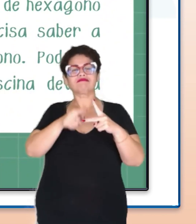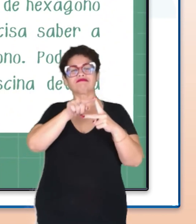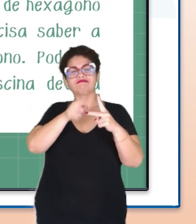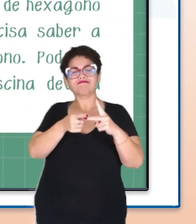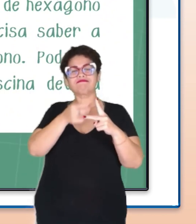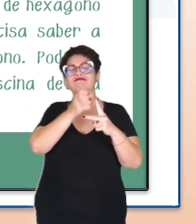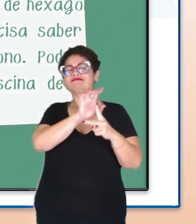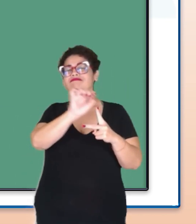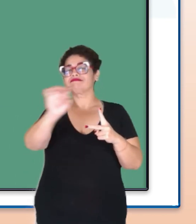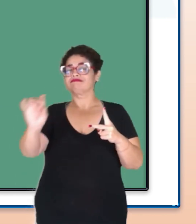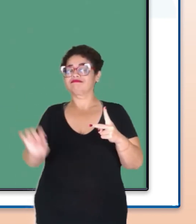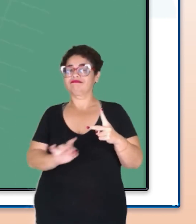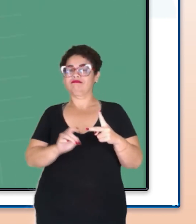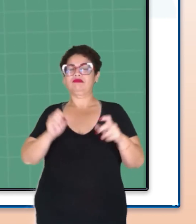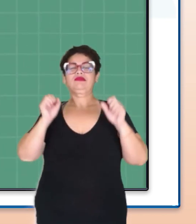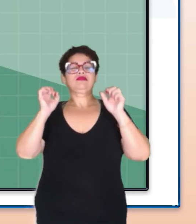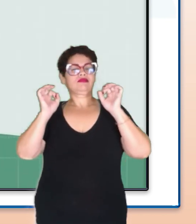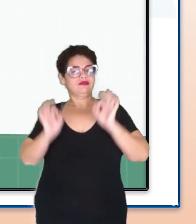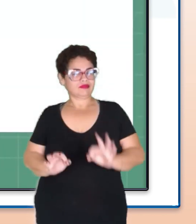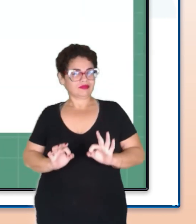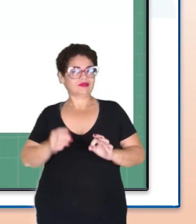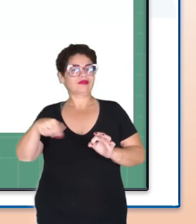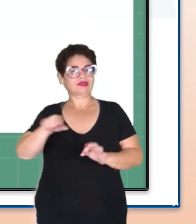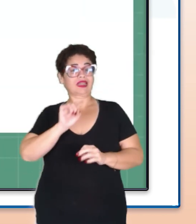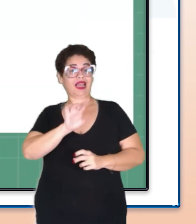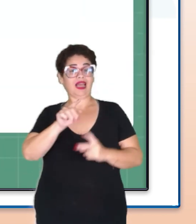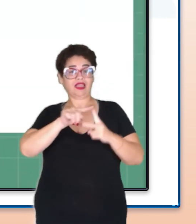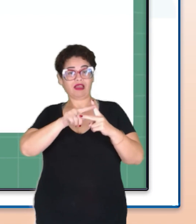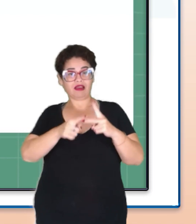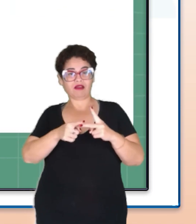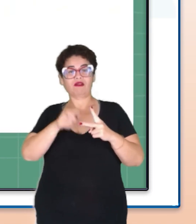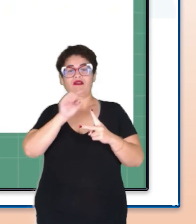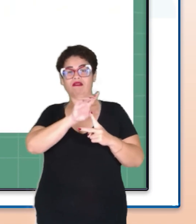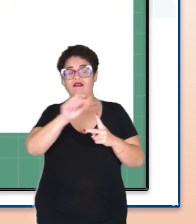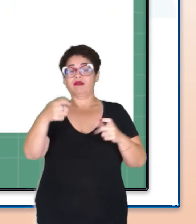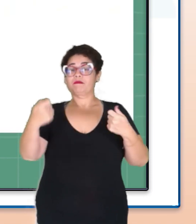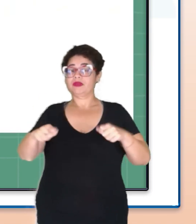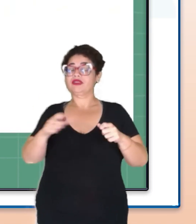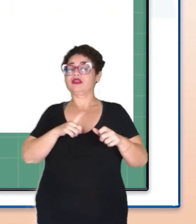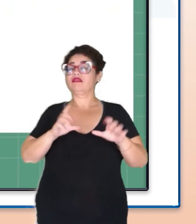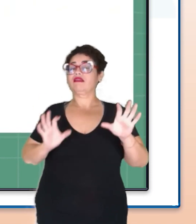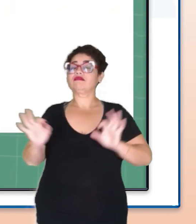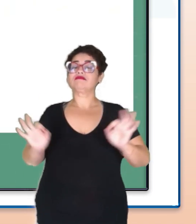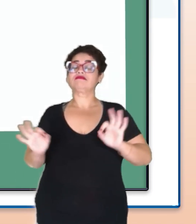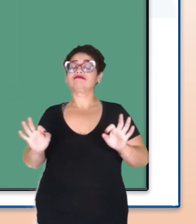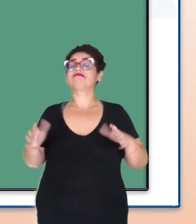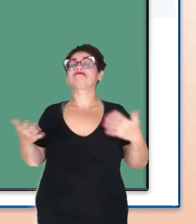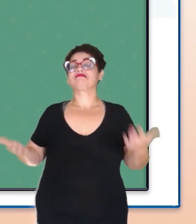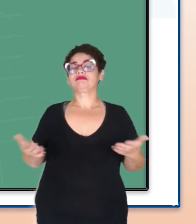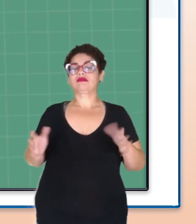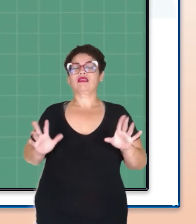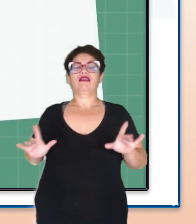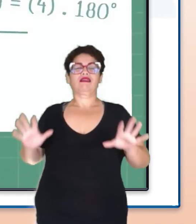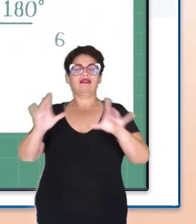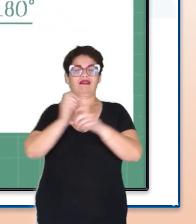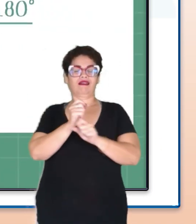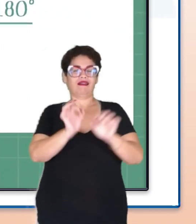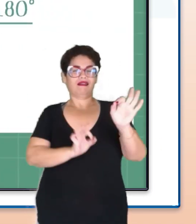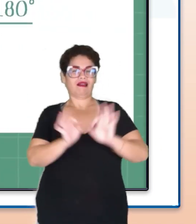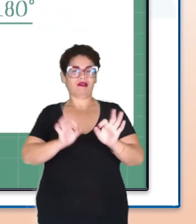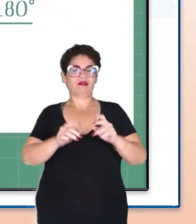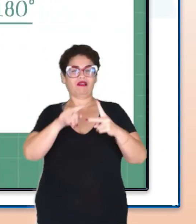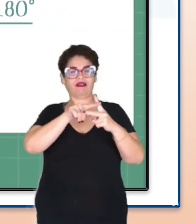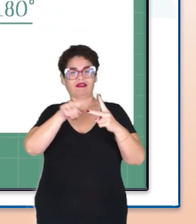polígono. Podemos afirmar que cada ângulo interno dessa piscina deverá medir? Para calcular a medida de cada ângulo